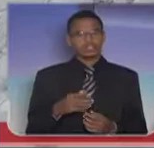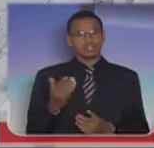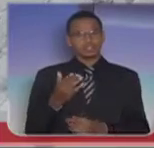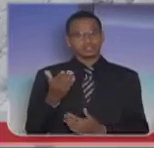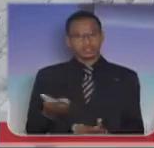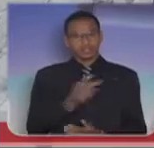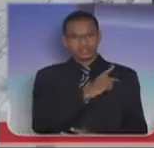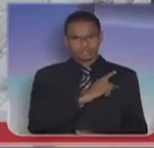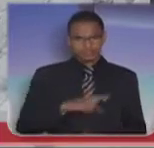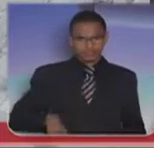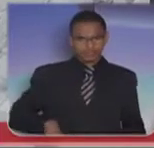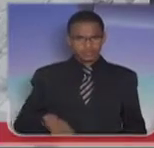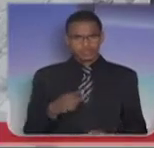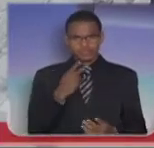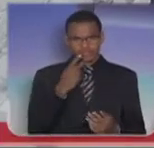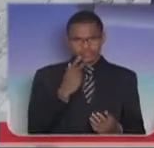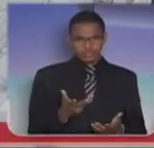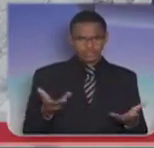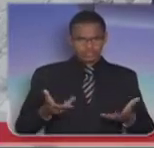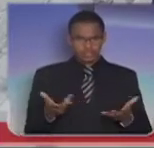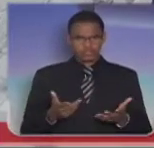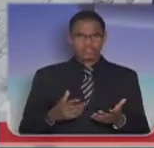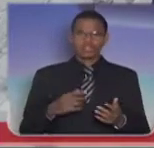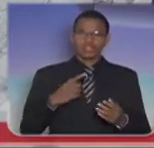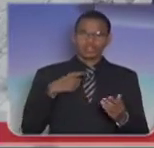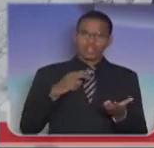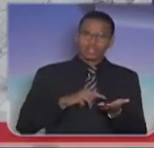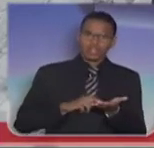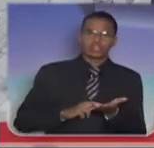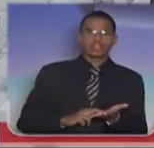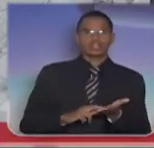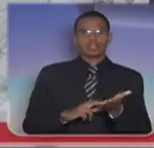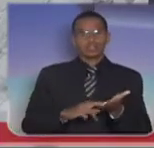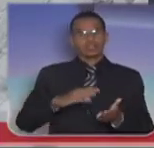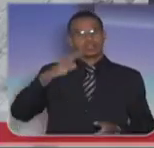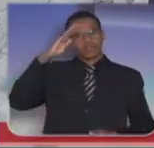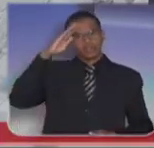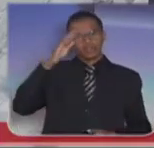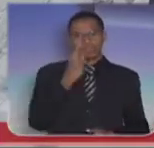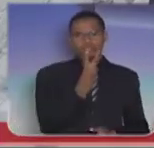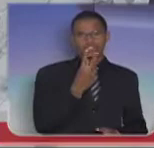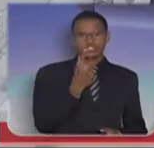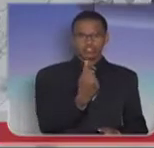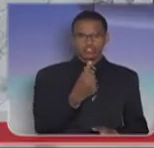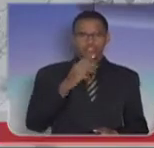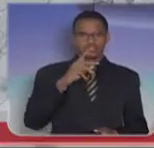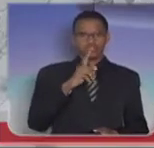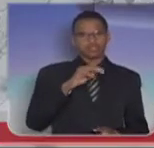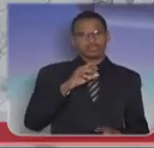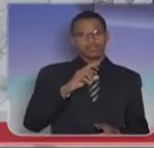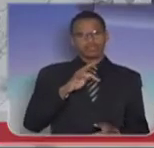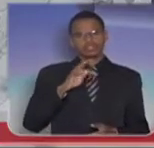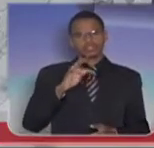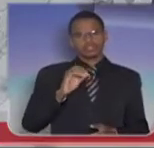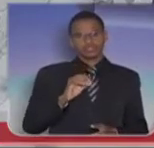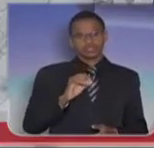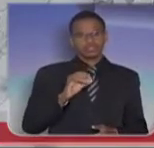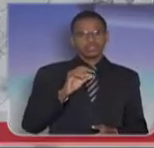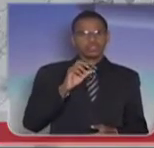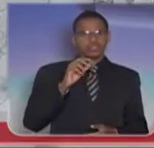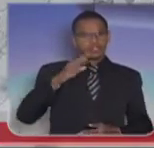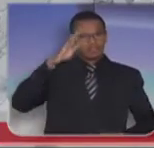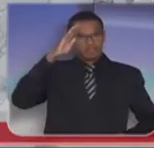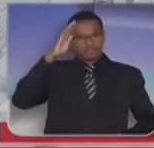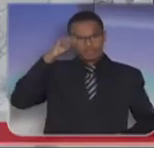que esse trecho final do Exército Brasileiro seja encaminhado ao comandante do 21 Depósito de Suprimentos do Exército Brasileiro, e ao senhor general